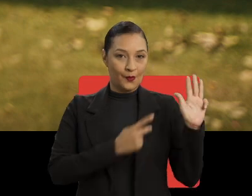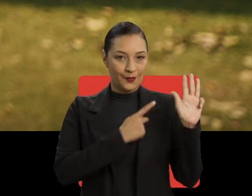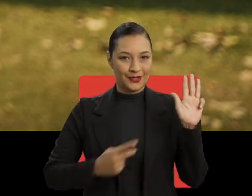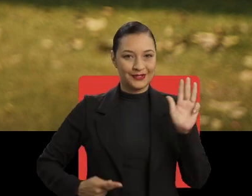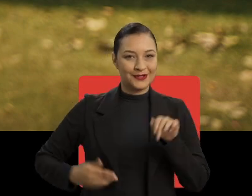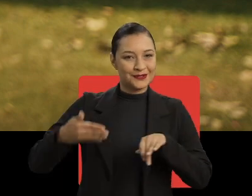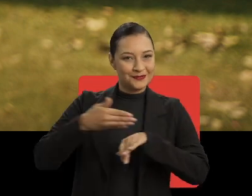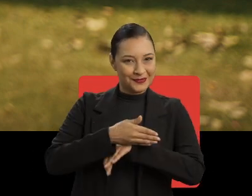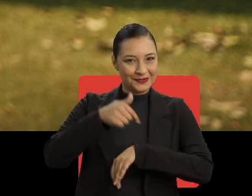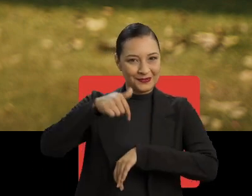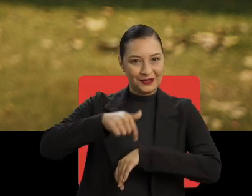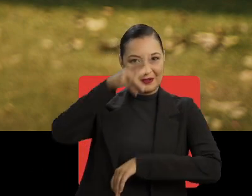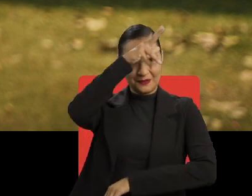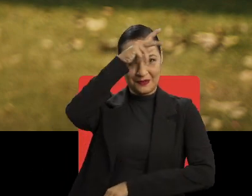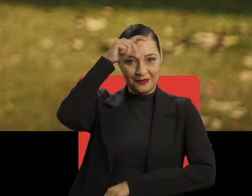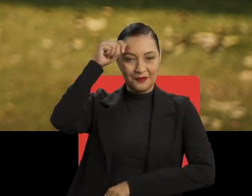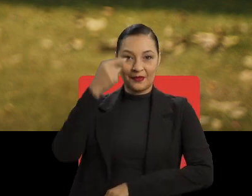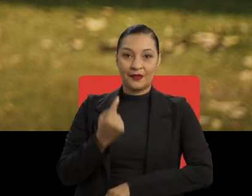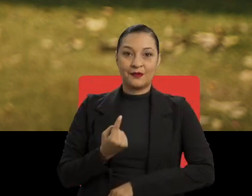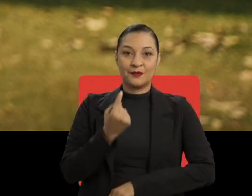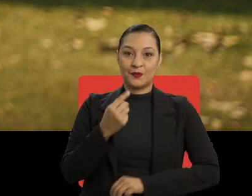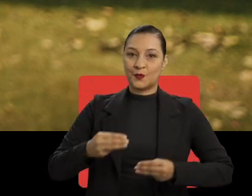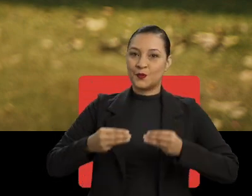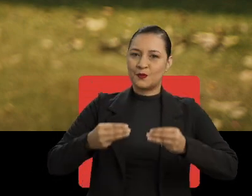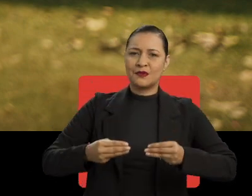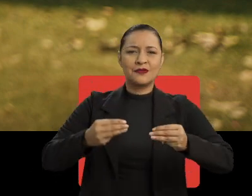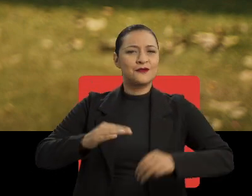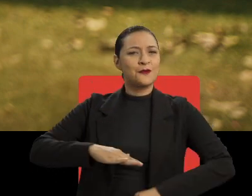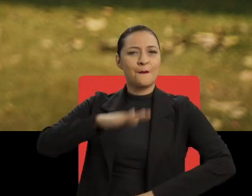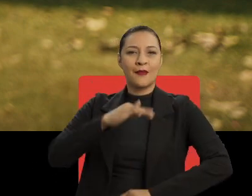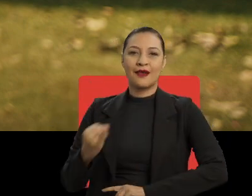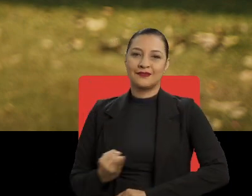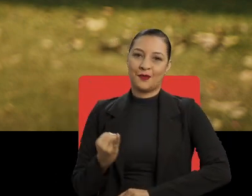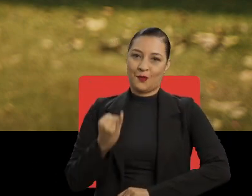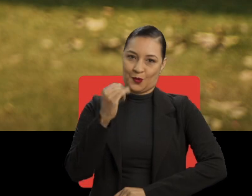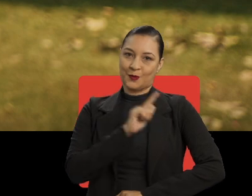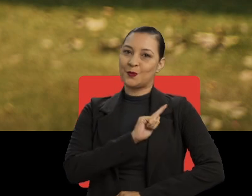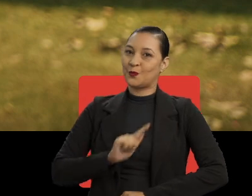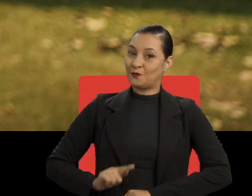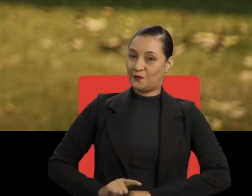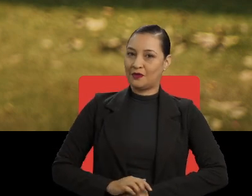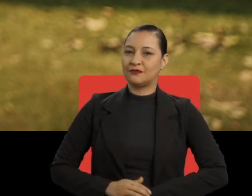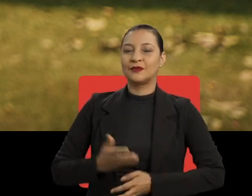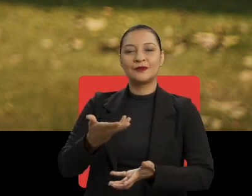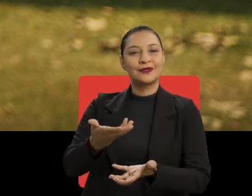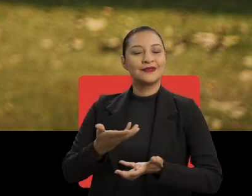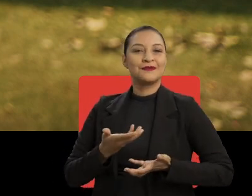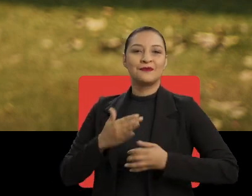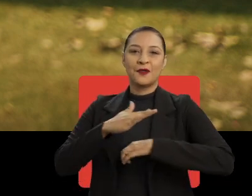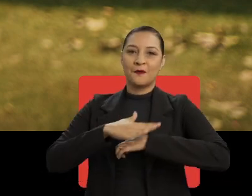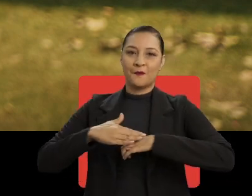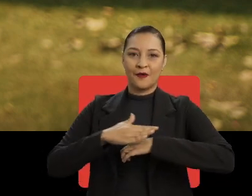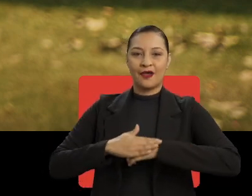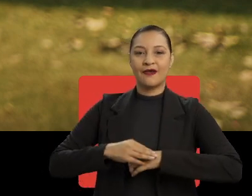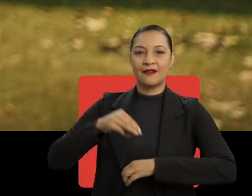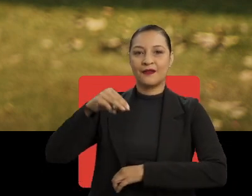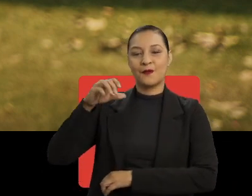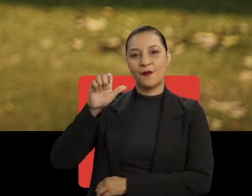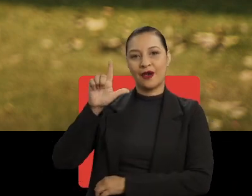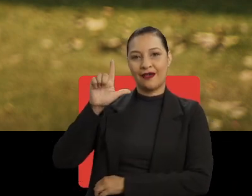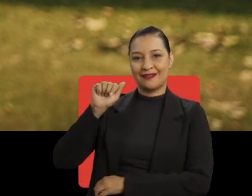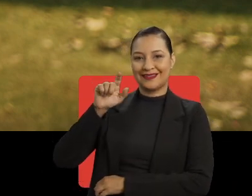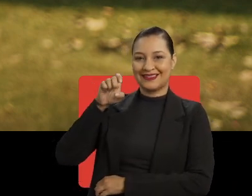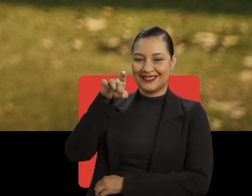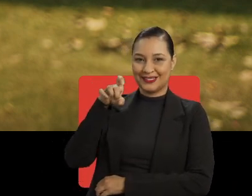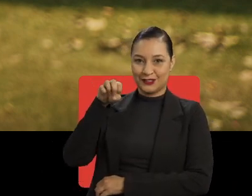O presidente Lula mandou para Manaus um dos ministros mais importantes do seu governo. E eu recebi com carinho o ministro Alexandre Padilha,